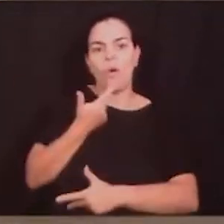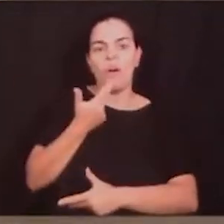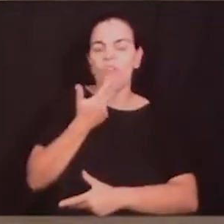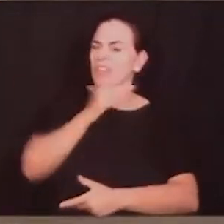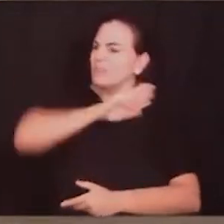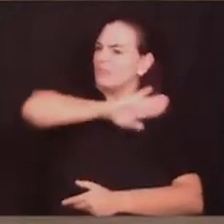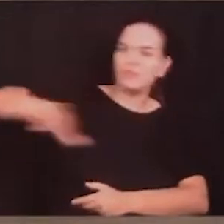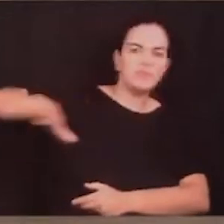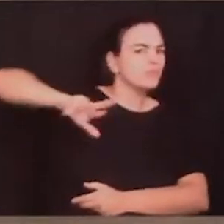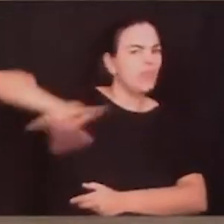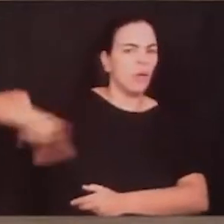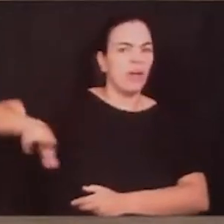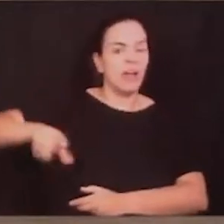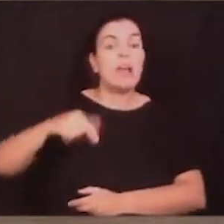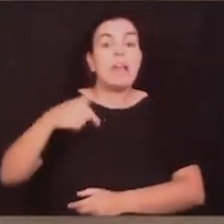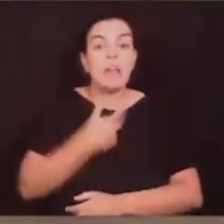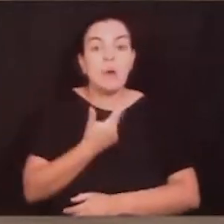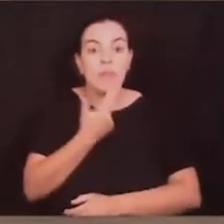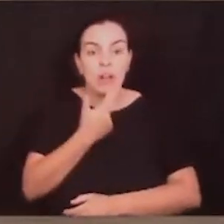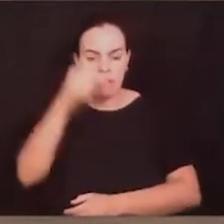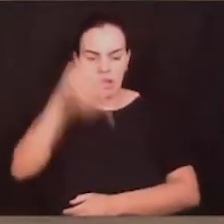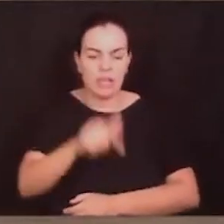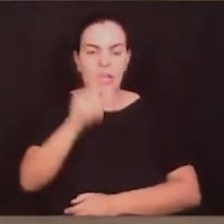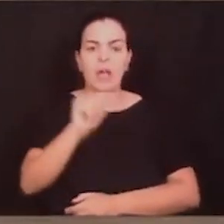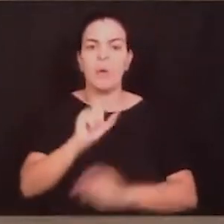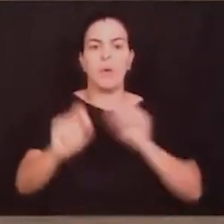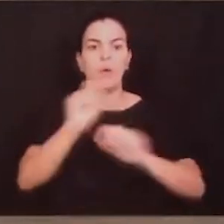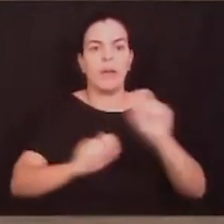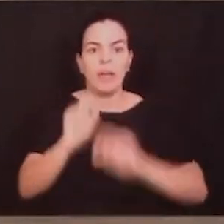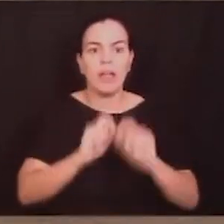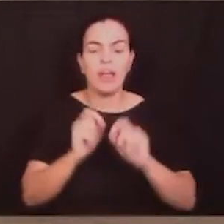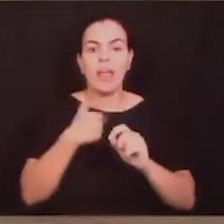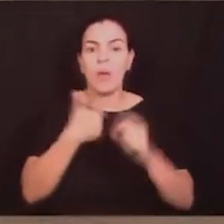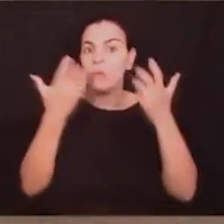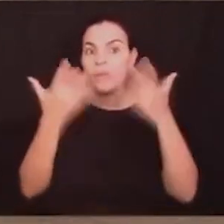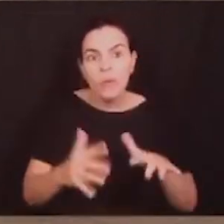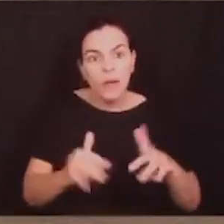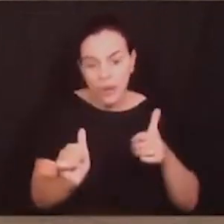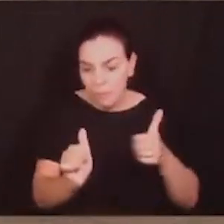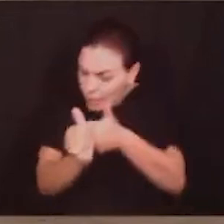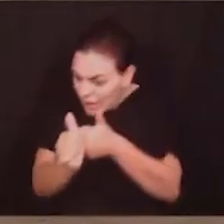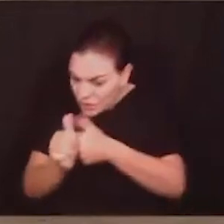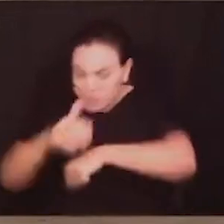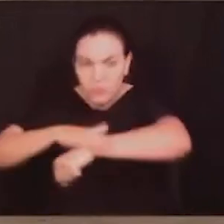eu não quero que deixe para os 47 minutos do segundo tempo a participação da população